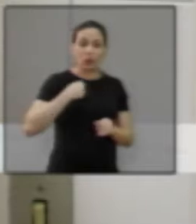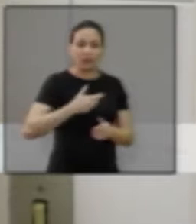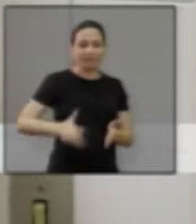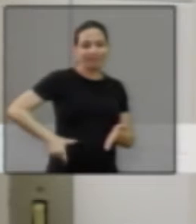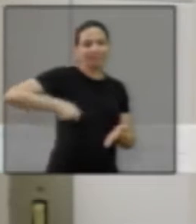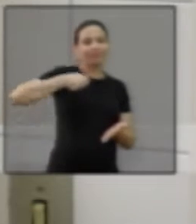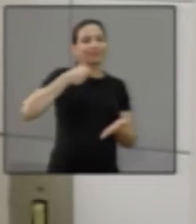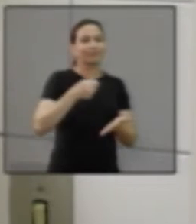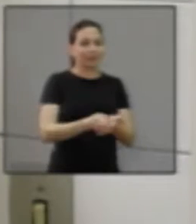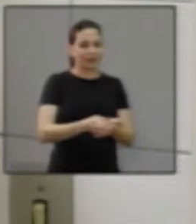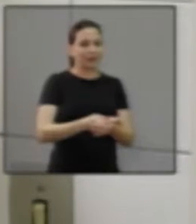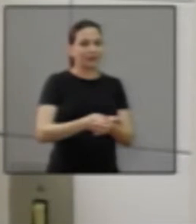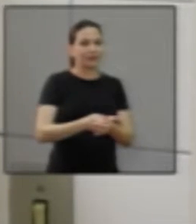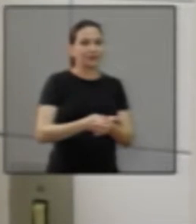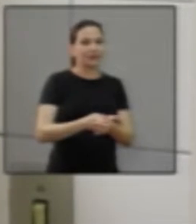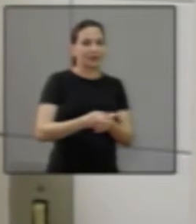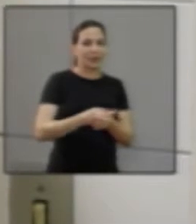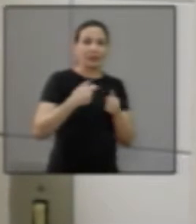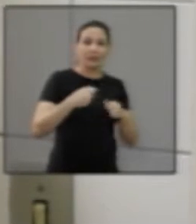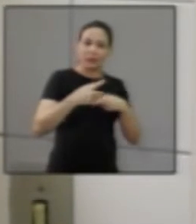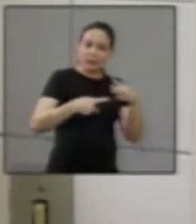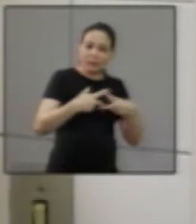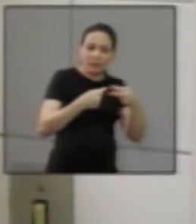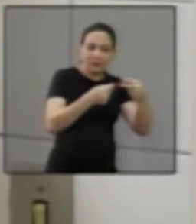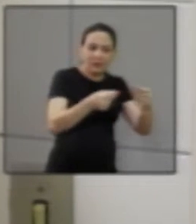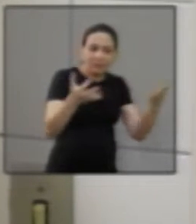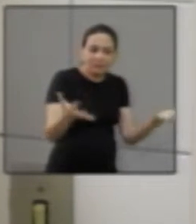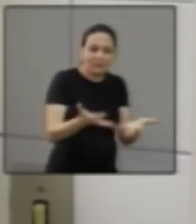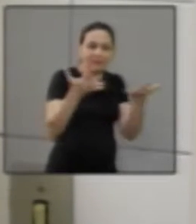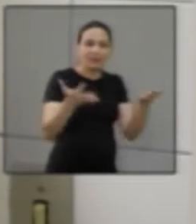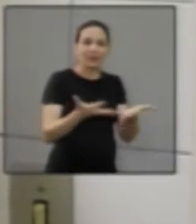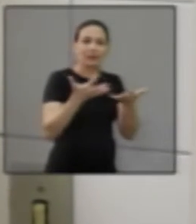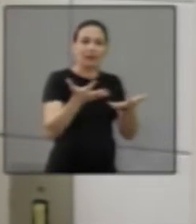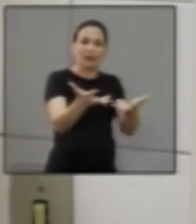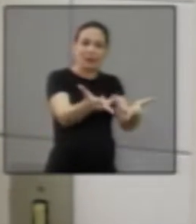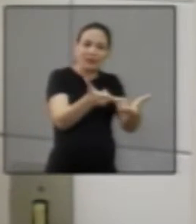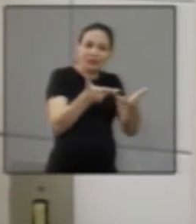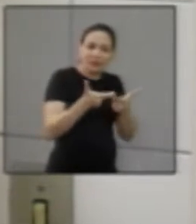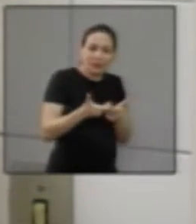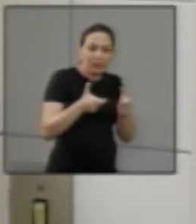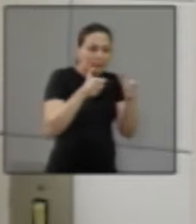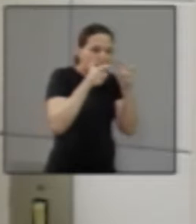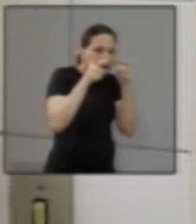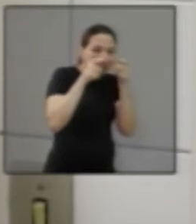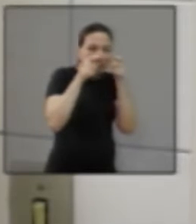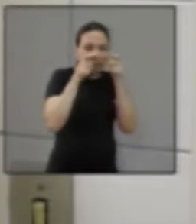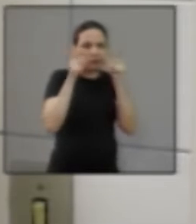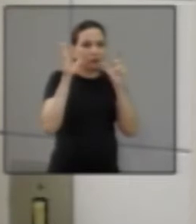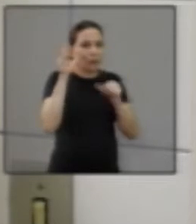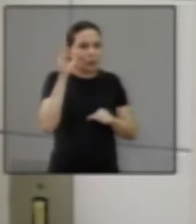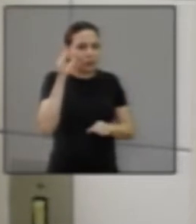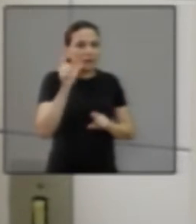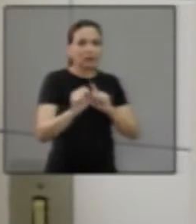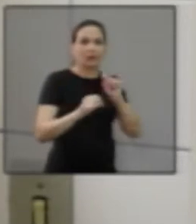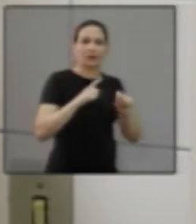bancando, está meio complicado. A gente precisa de brindes, porque é um incentivo a mais para que elas venham.